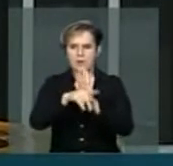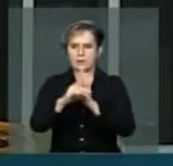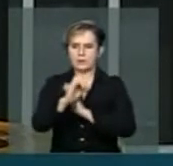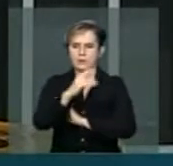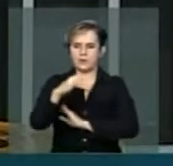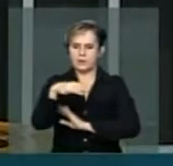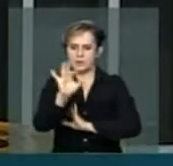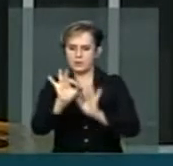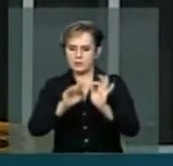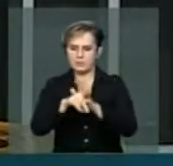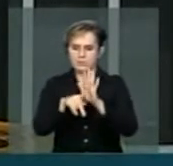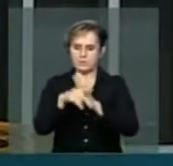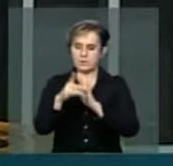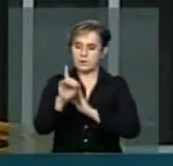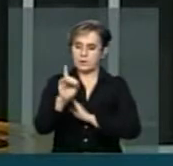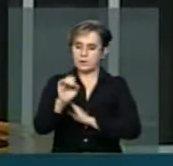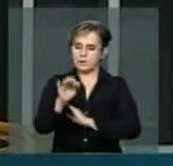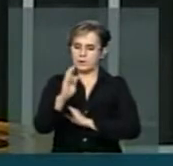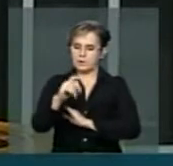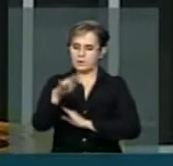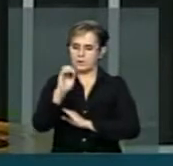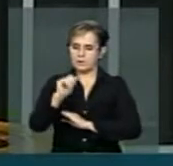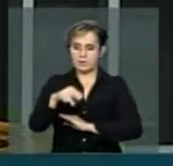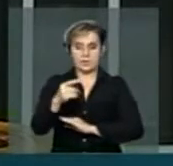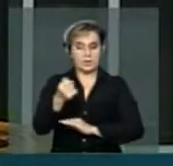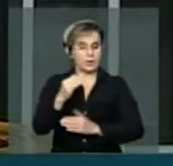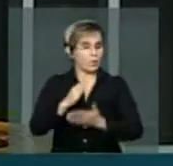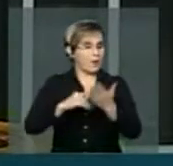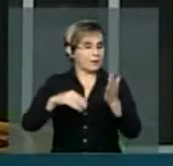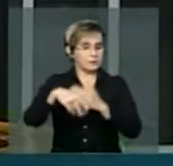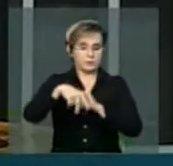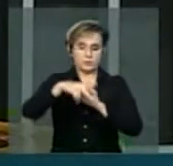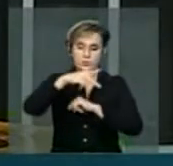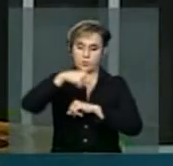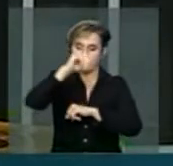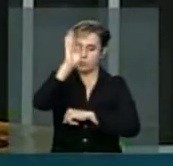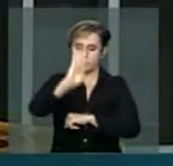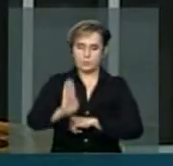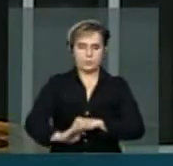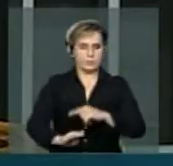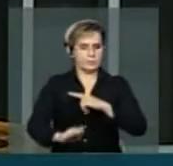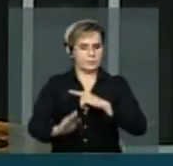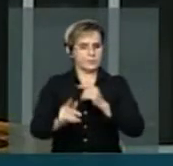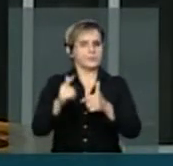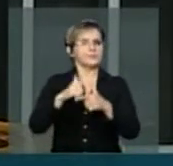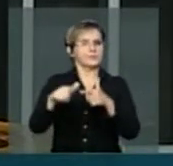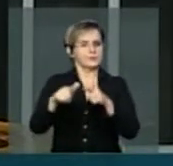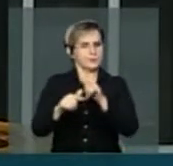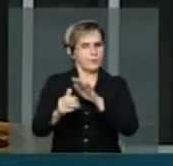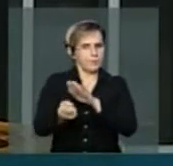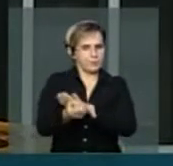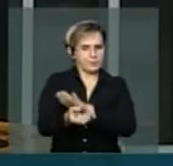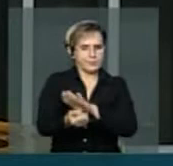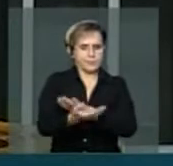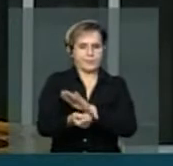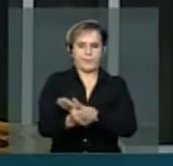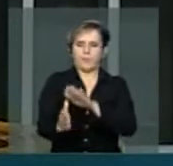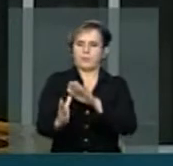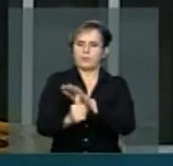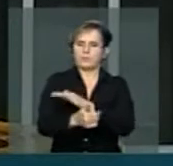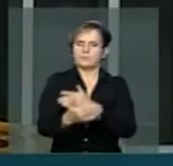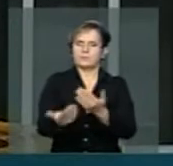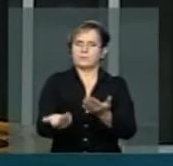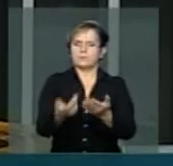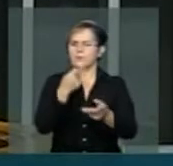fraudes nos DETRANs de quase todo o Brasil. Quando se fala em DETRAN,